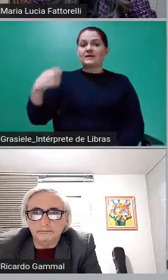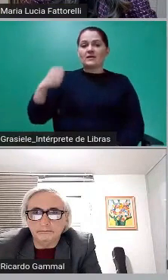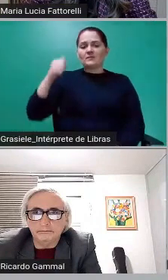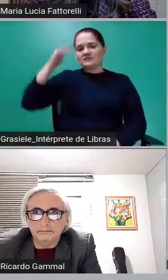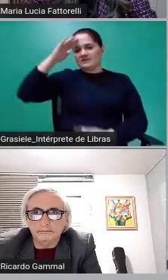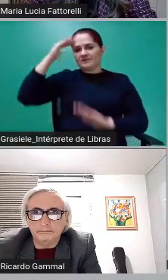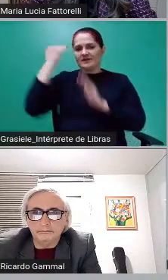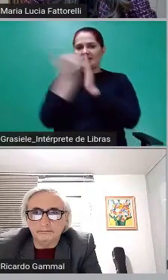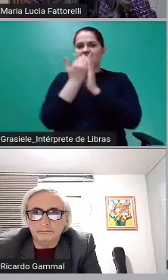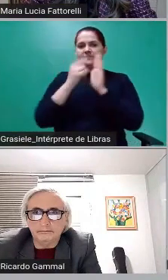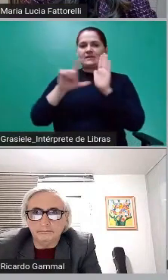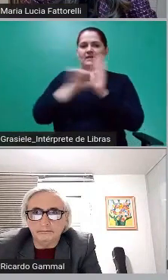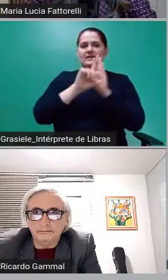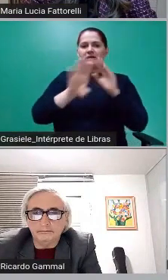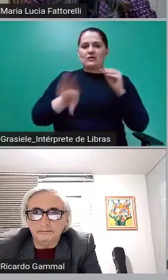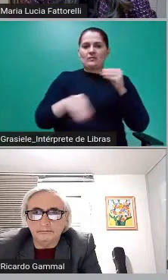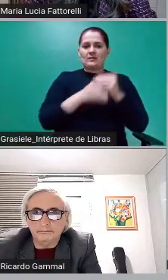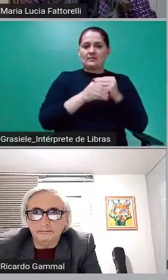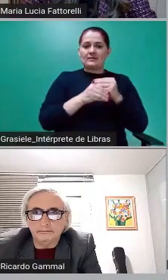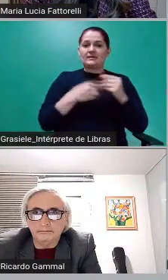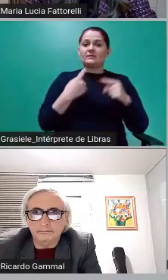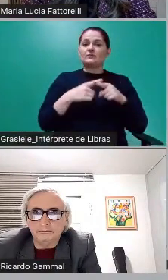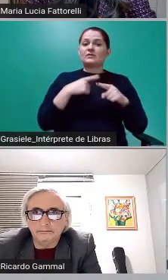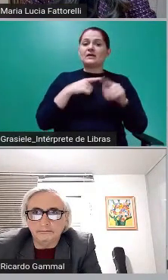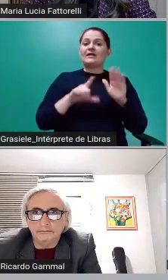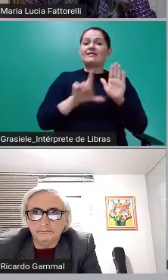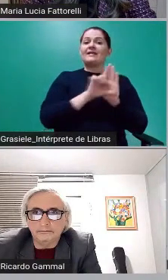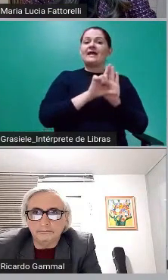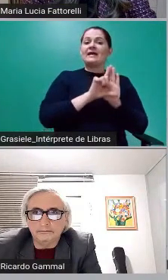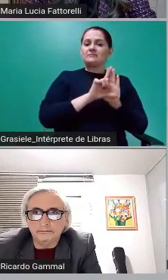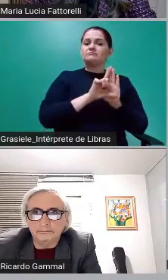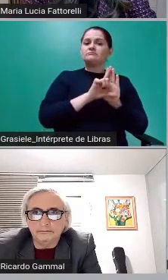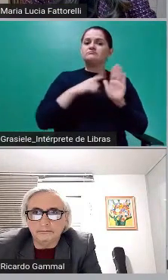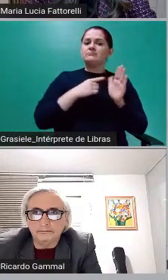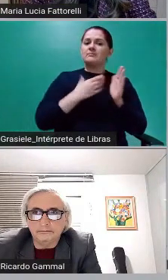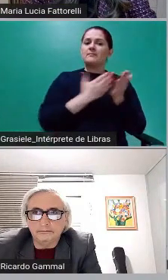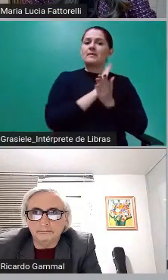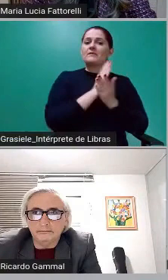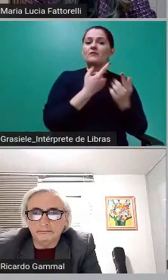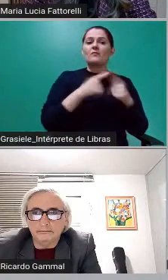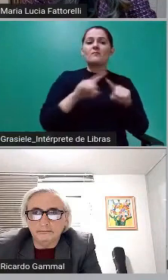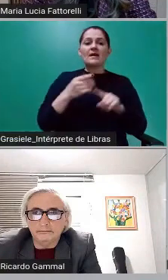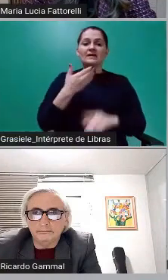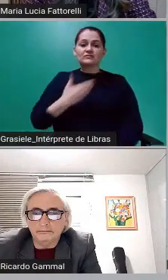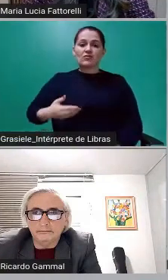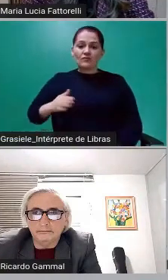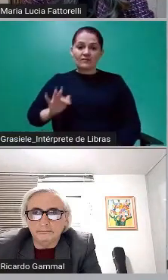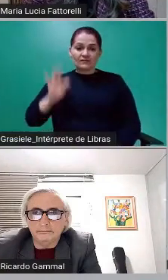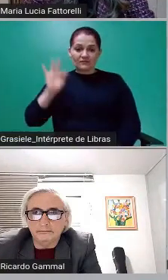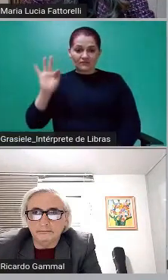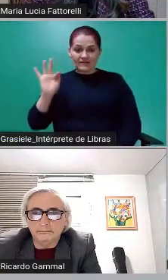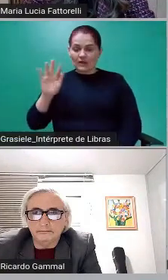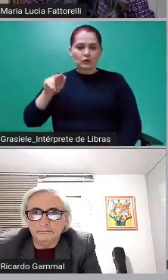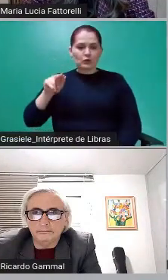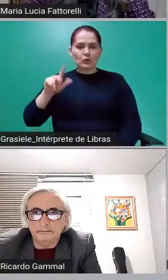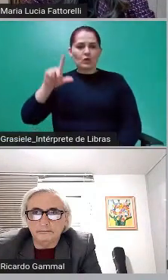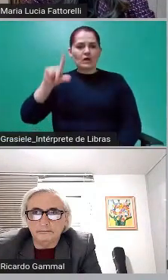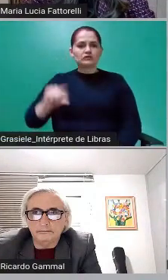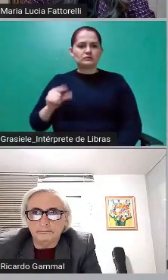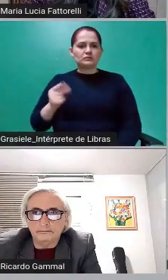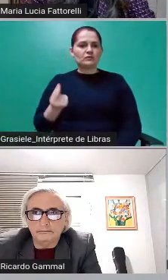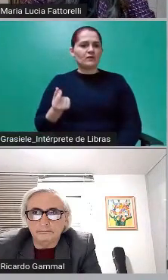porque, mesmo com toda a legislação, a União não reduziu os valores. Então,